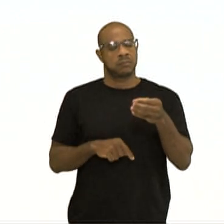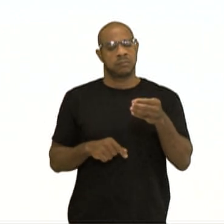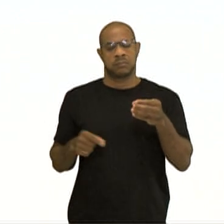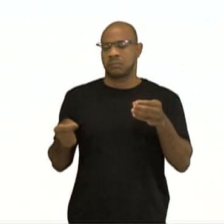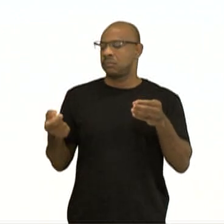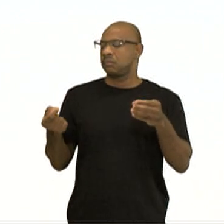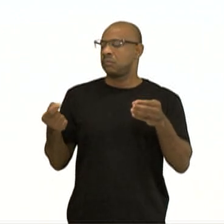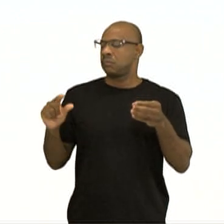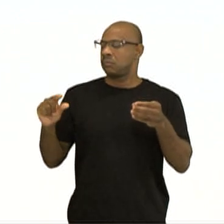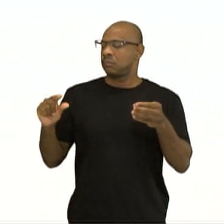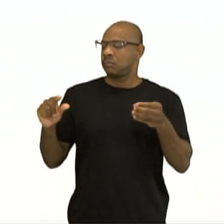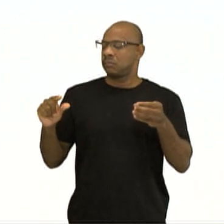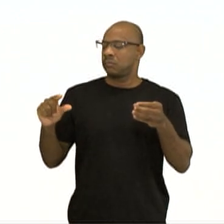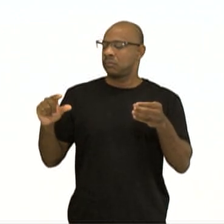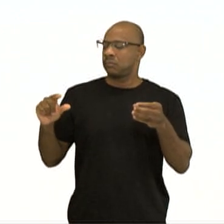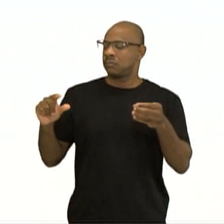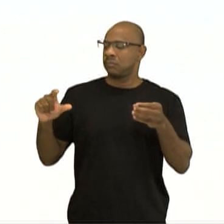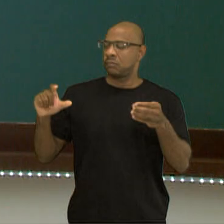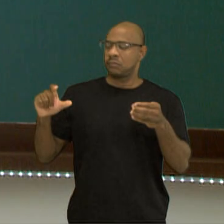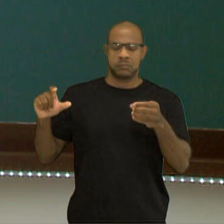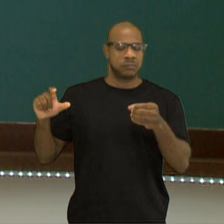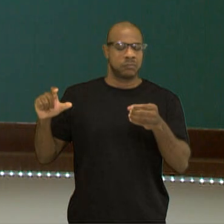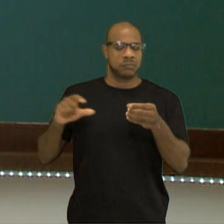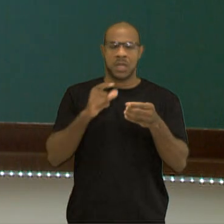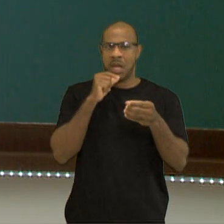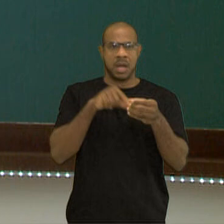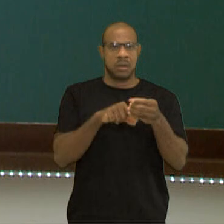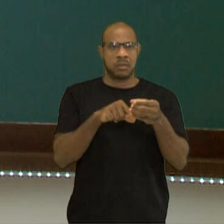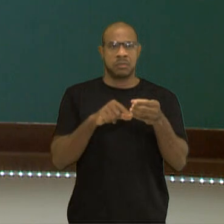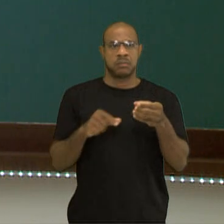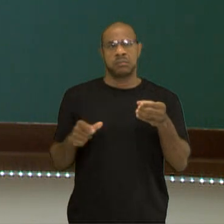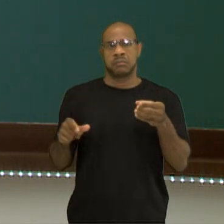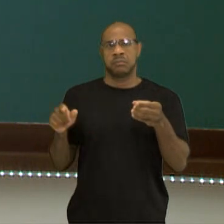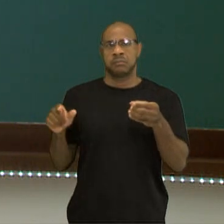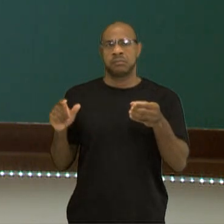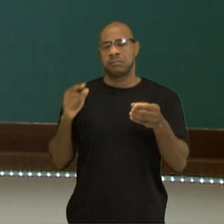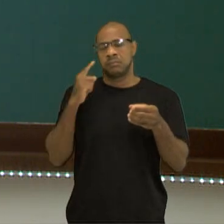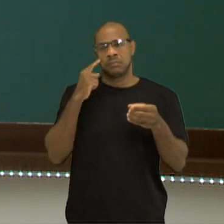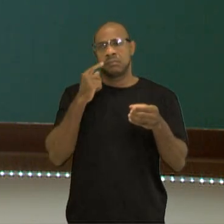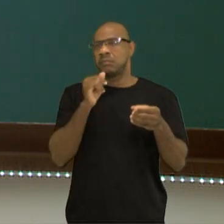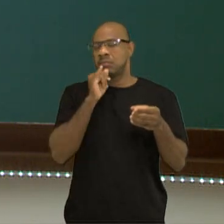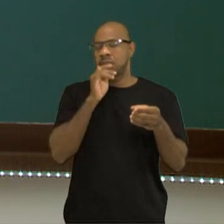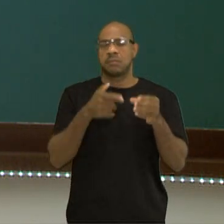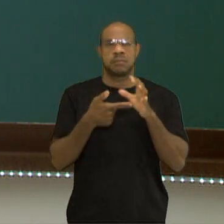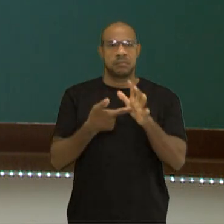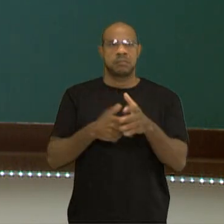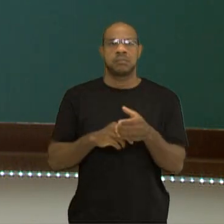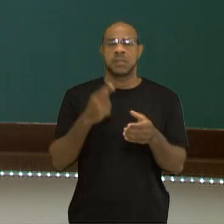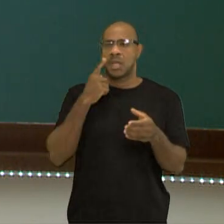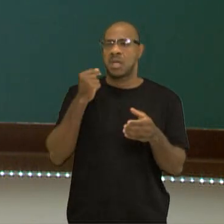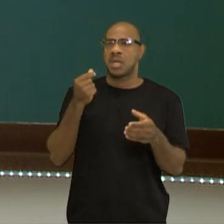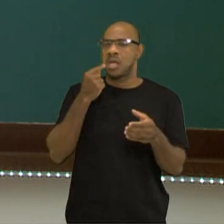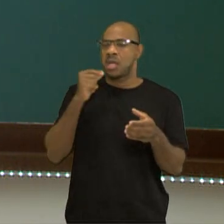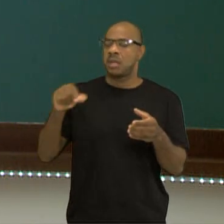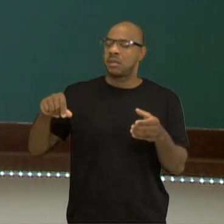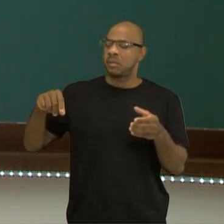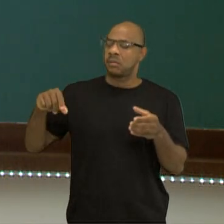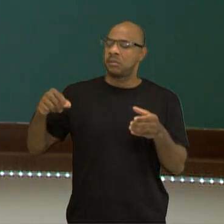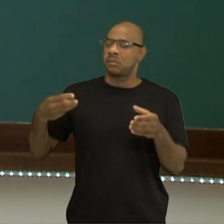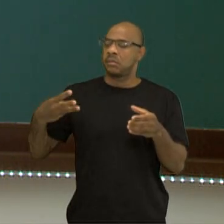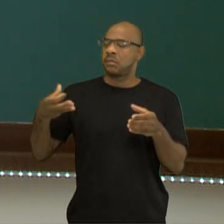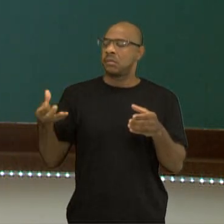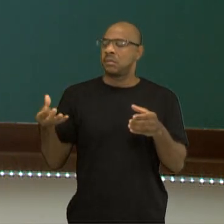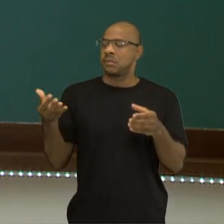volume de solvente teria de dissolver. Por exemplo, o coeficiente de solubilidade do sal de cozinha é 36